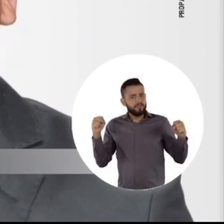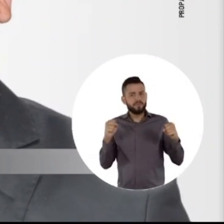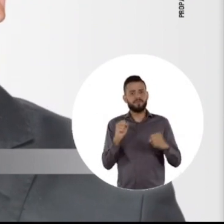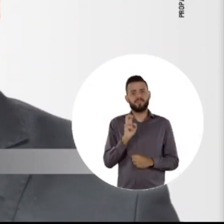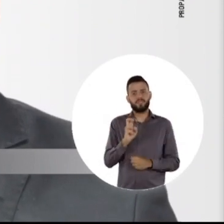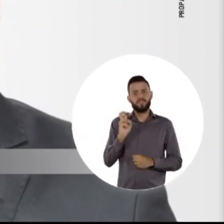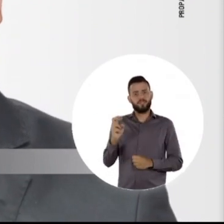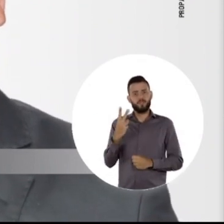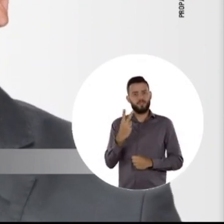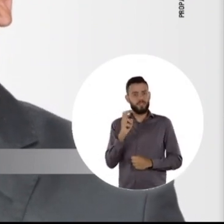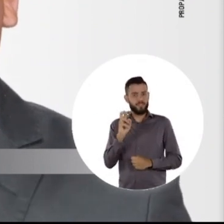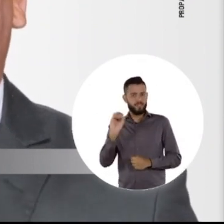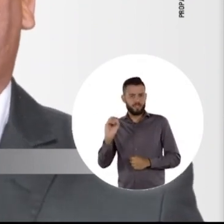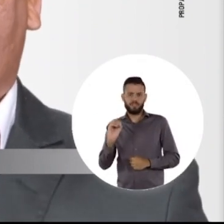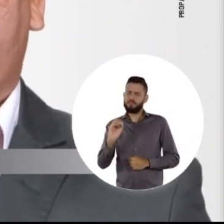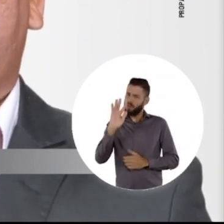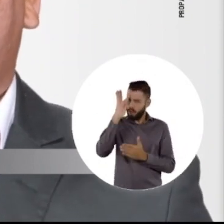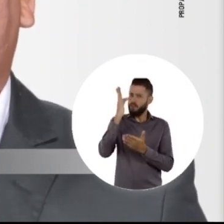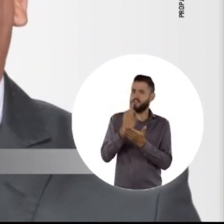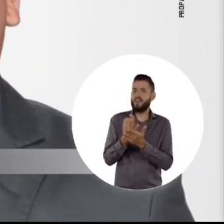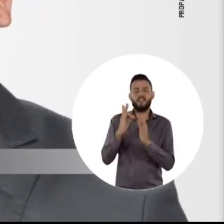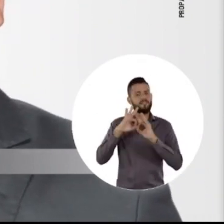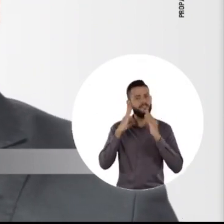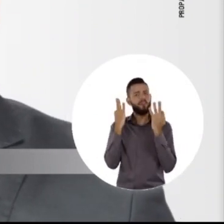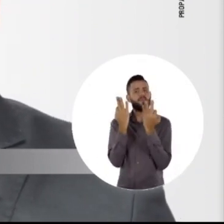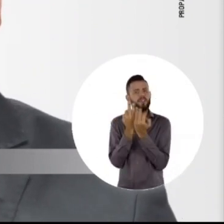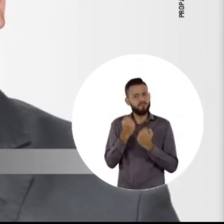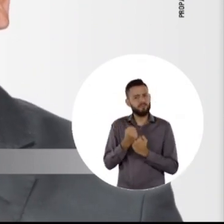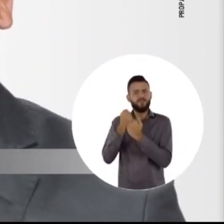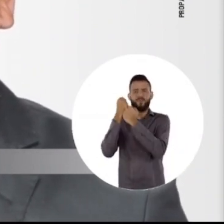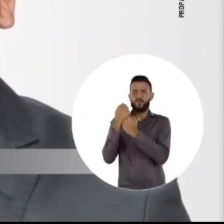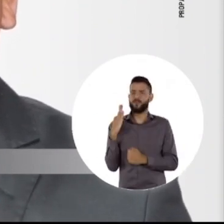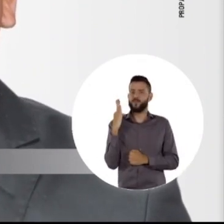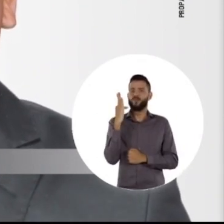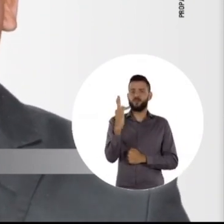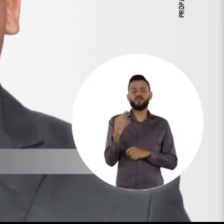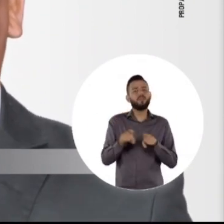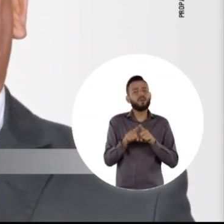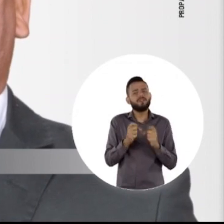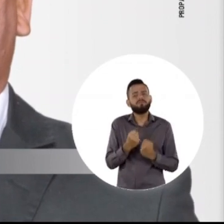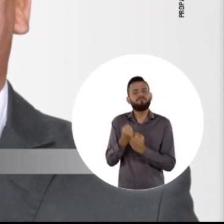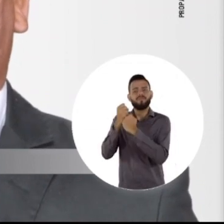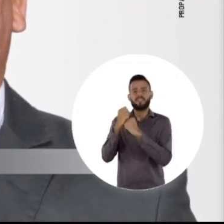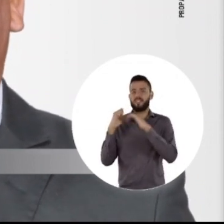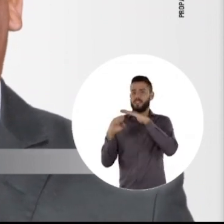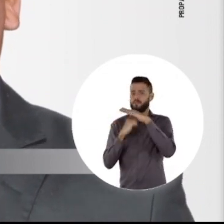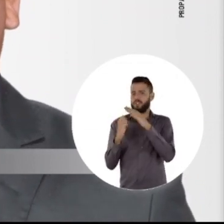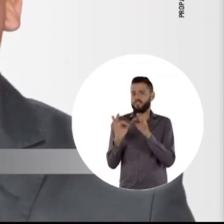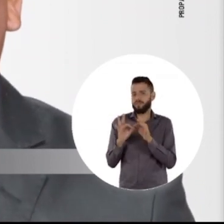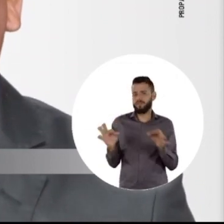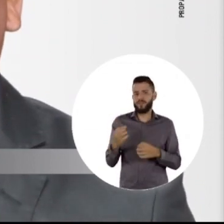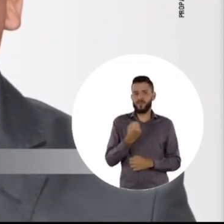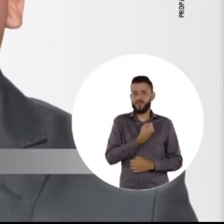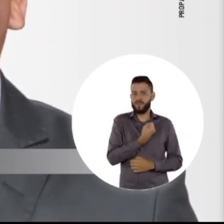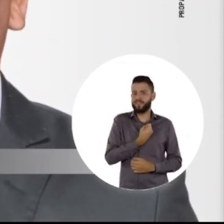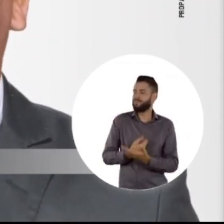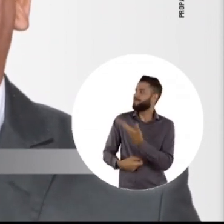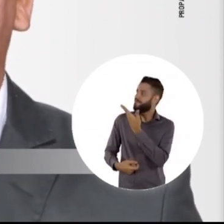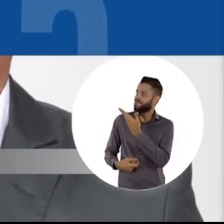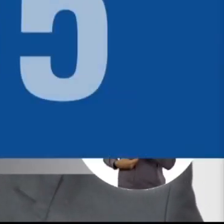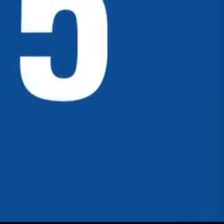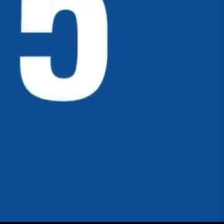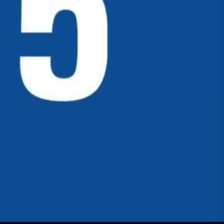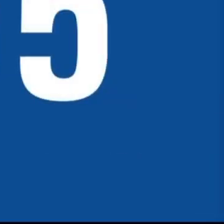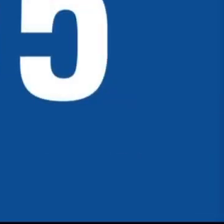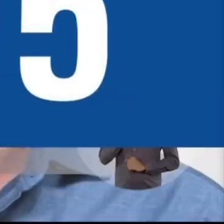5, 5, 2, 5, 0. Pela fé, pela família e pelo futuro. E em favor das pequenas empresas, 5, 5, 2,